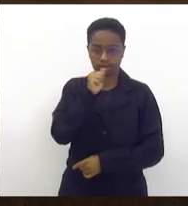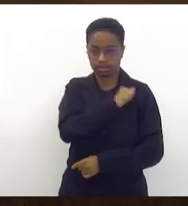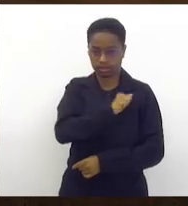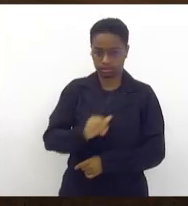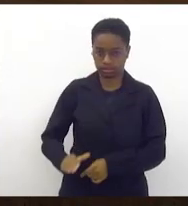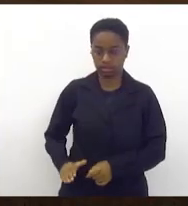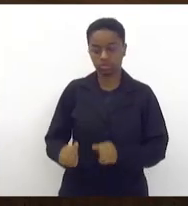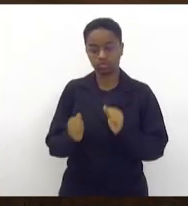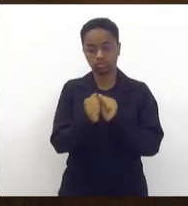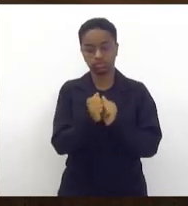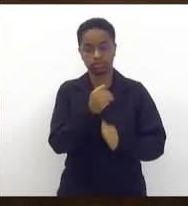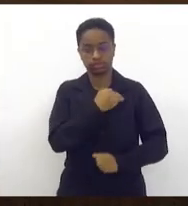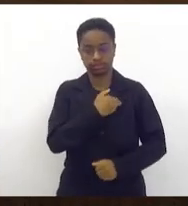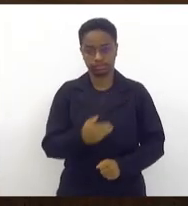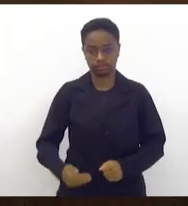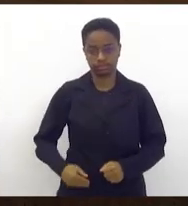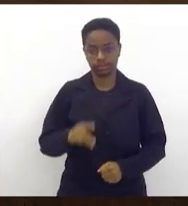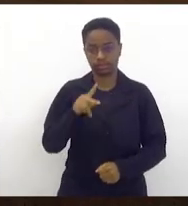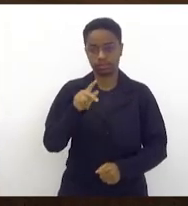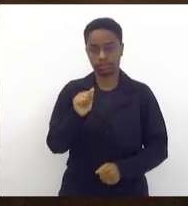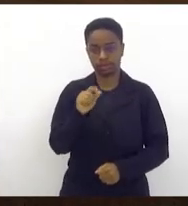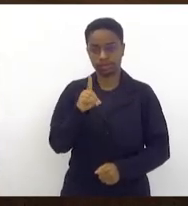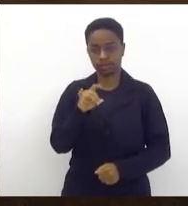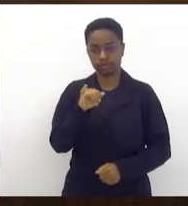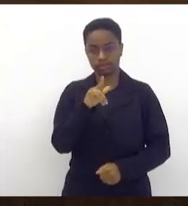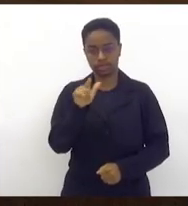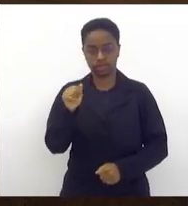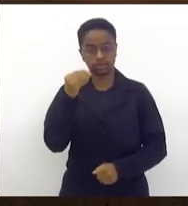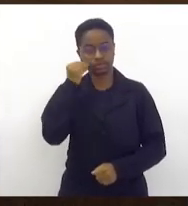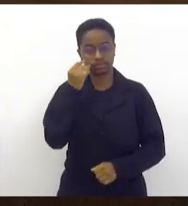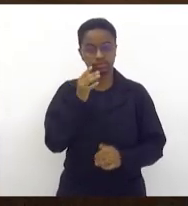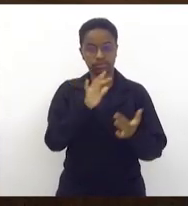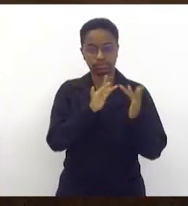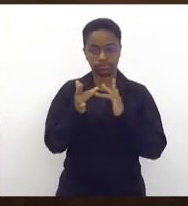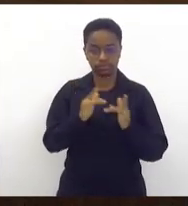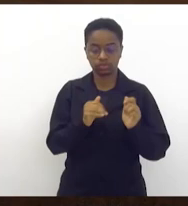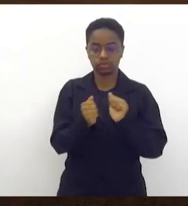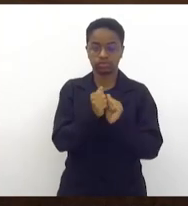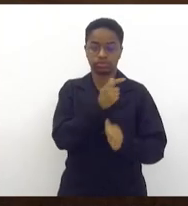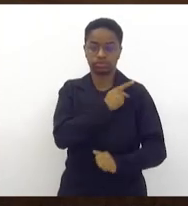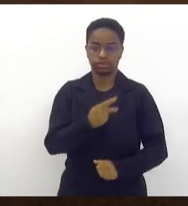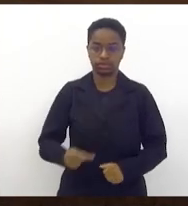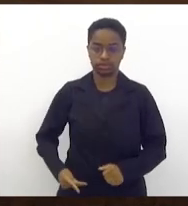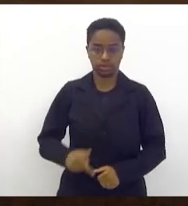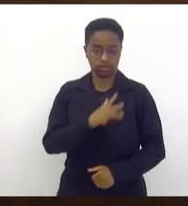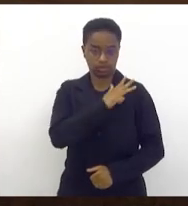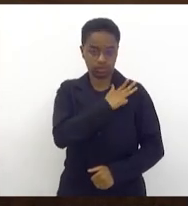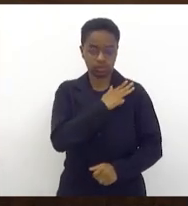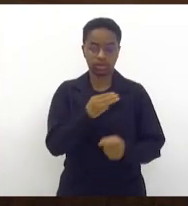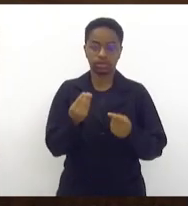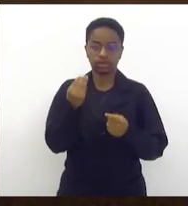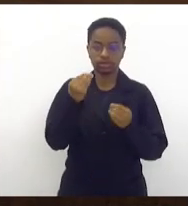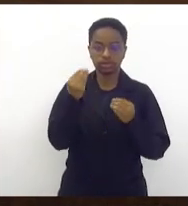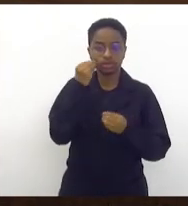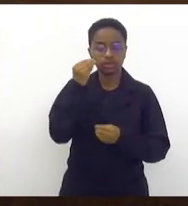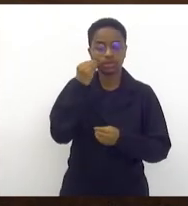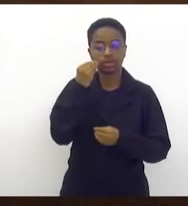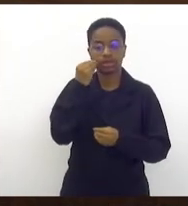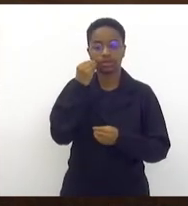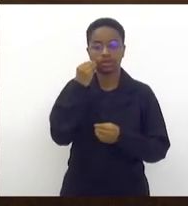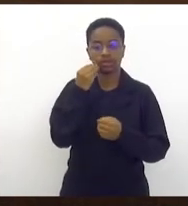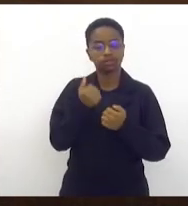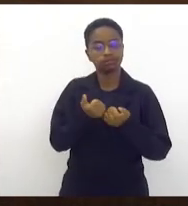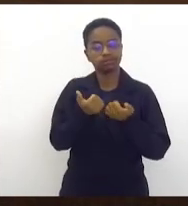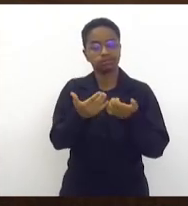Padilha, querem fazer a articulação com o presidente Lula para poder dar tranquilidade aos